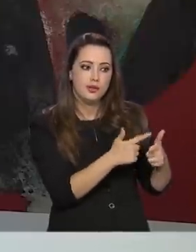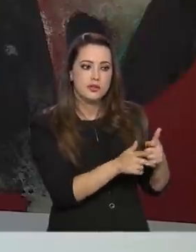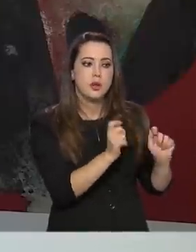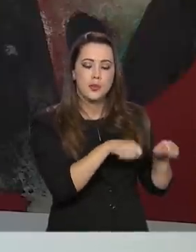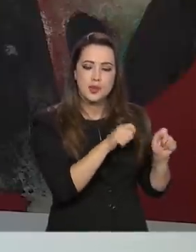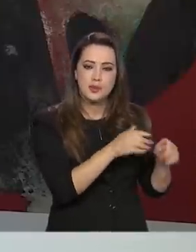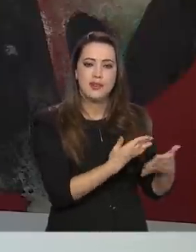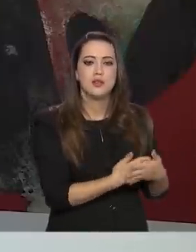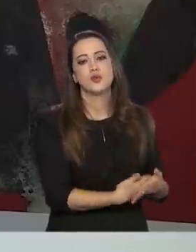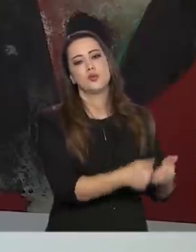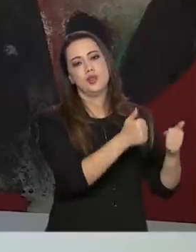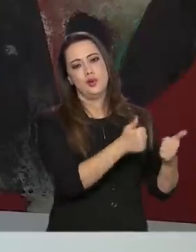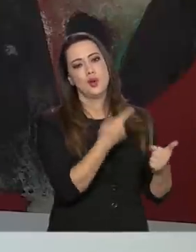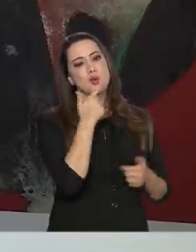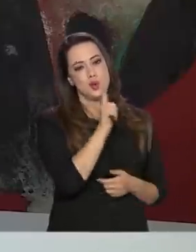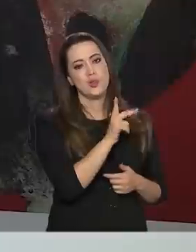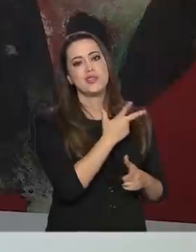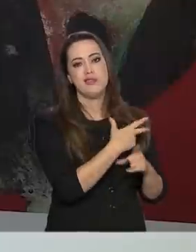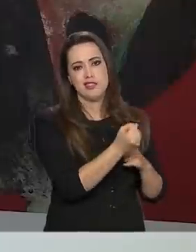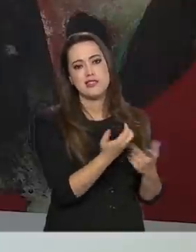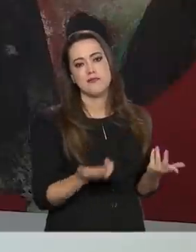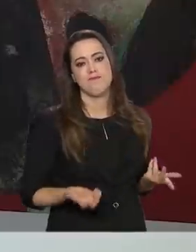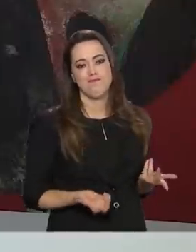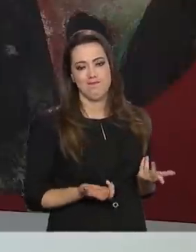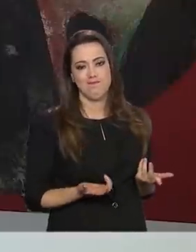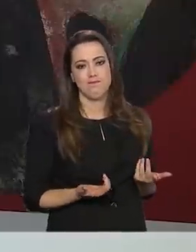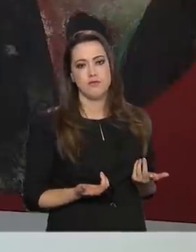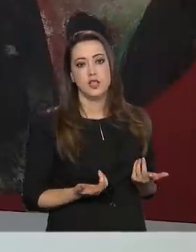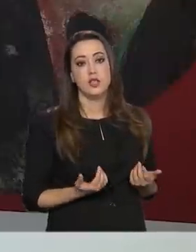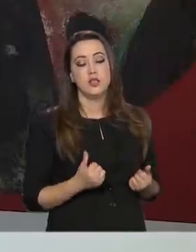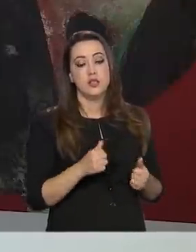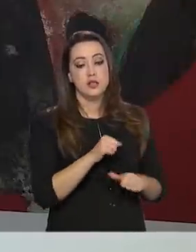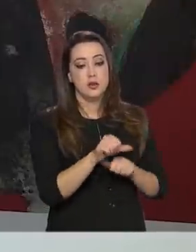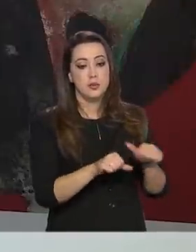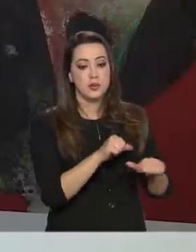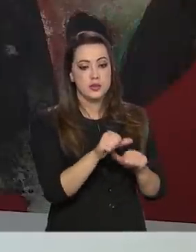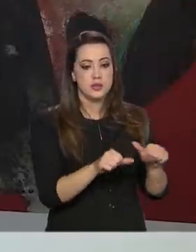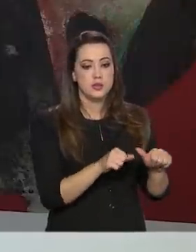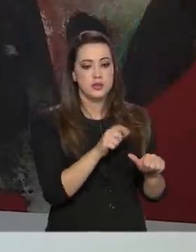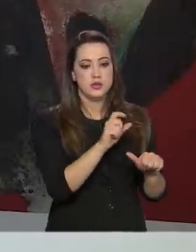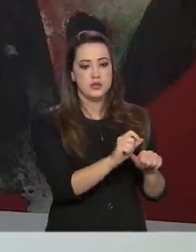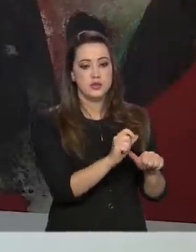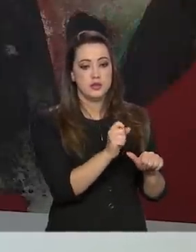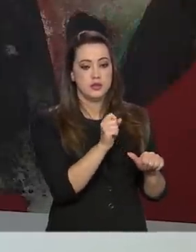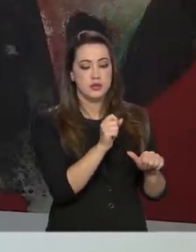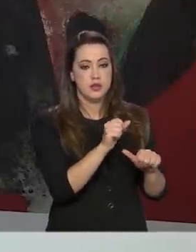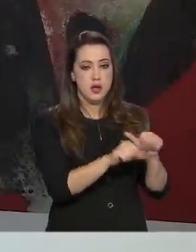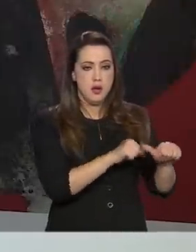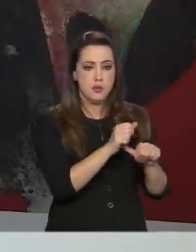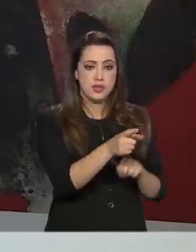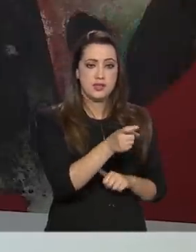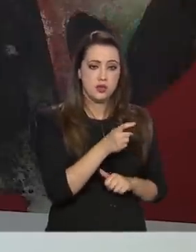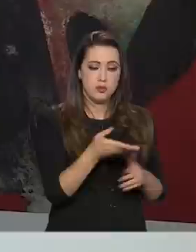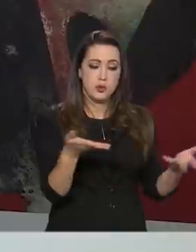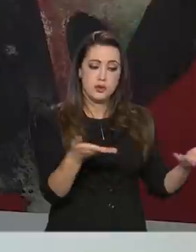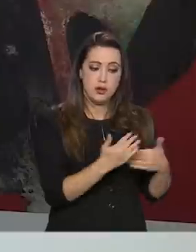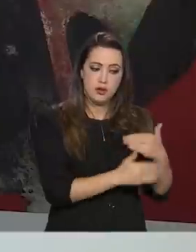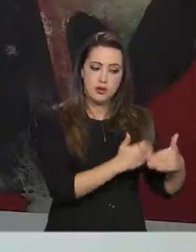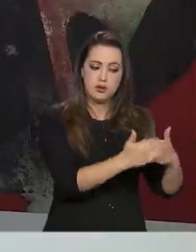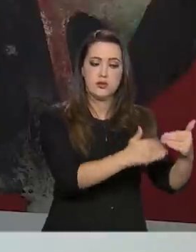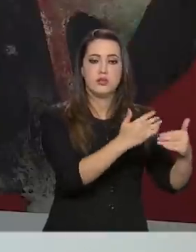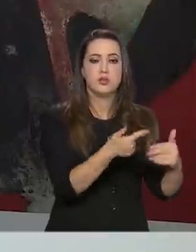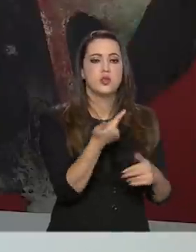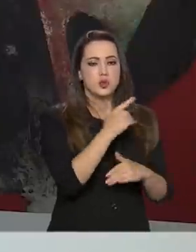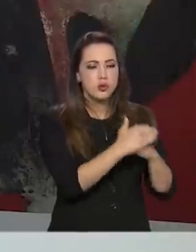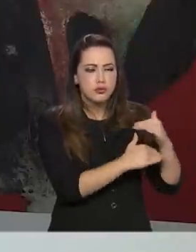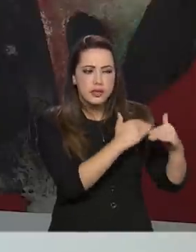capacidade de lidar com isso. E a reforma tributária vem agora para dar um passo adiante. Agora vamos voltar a